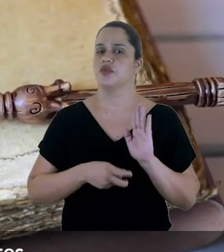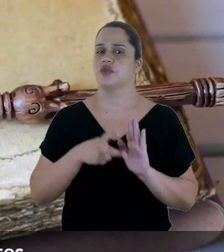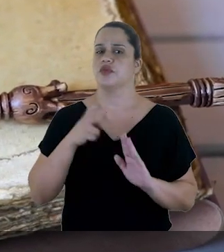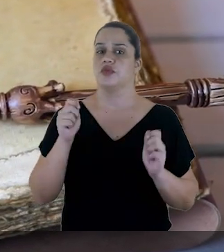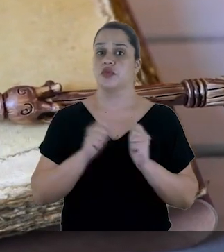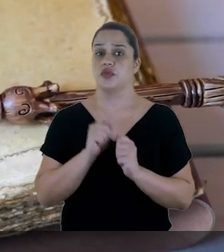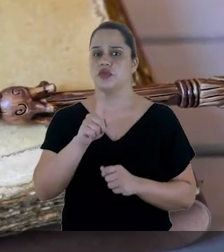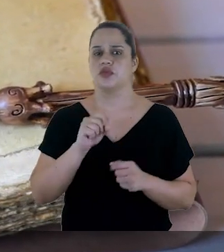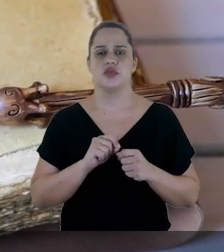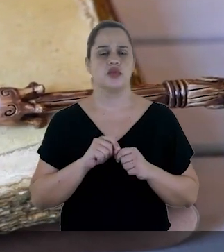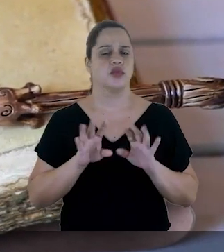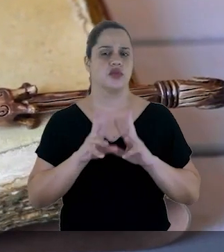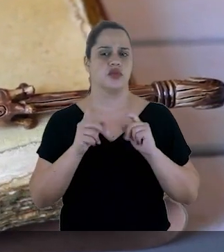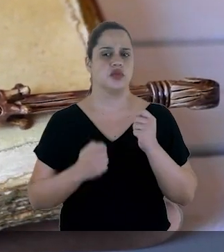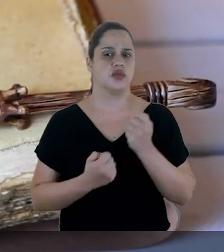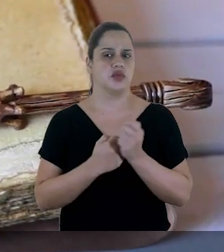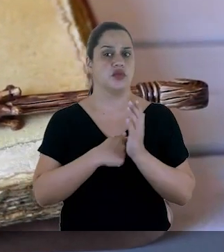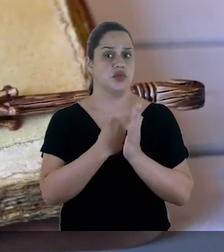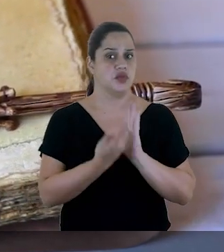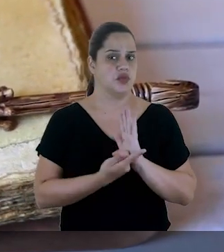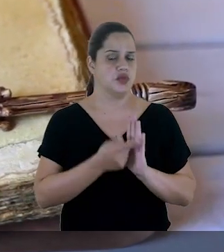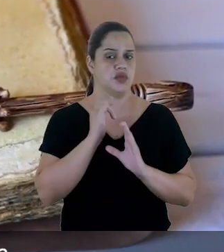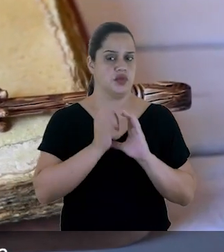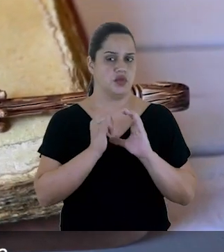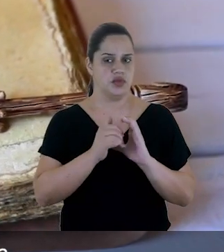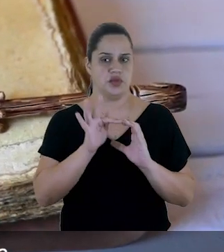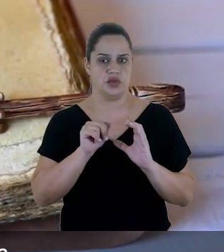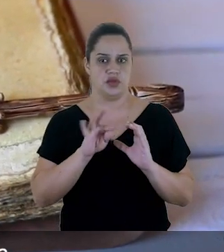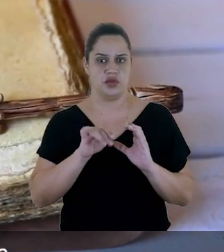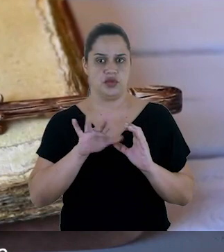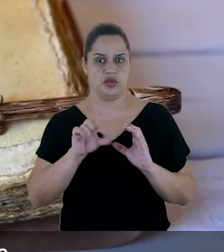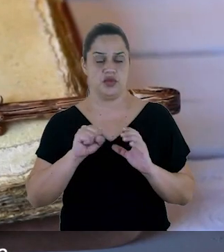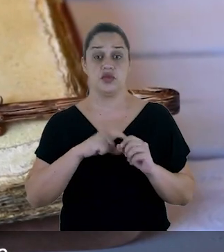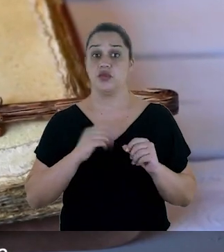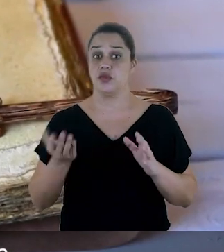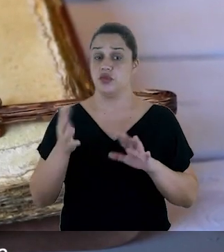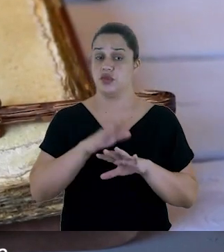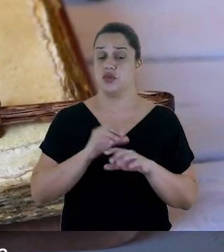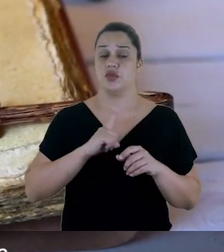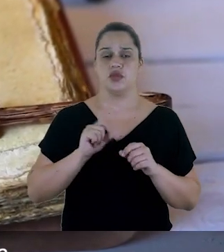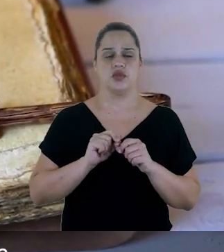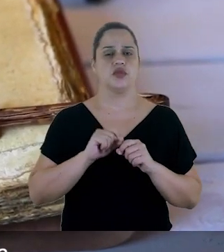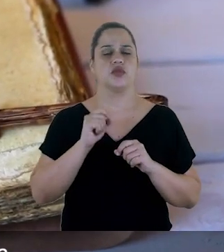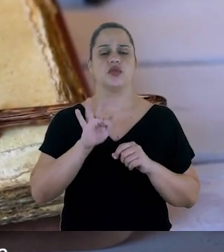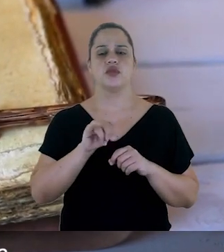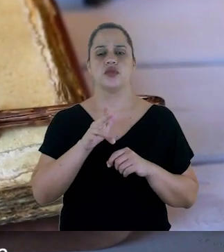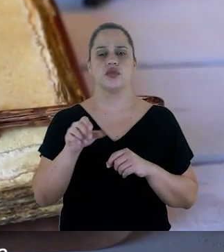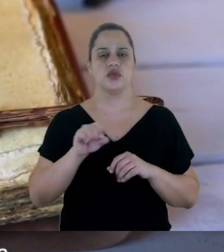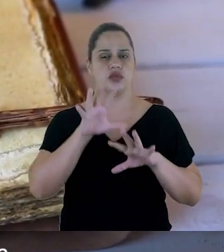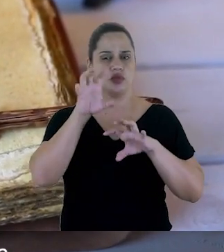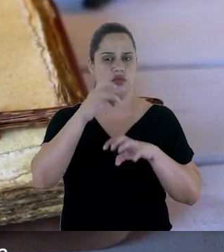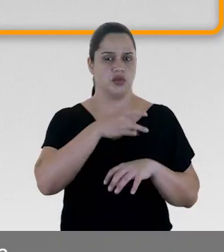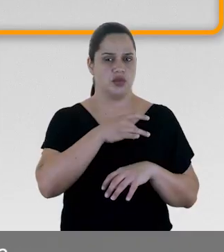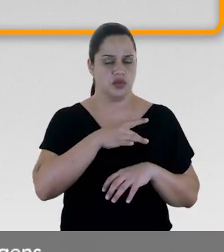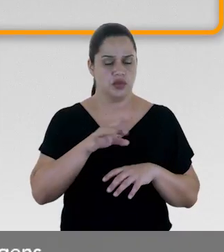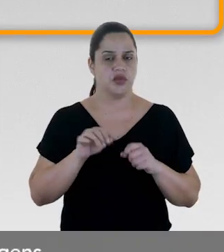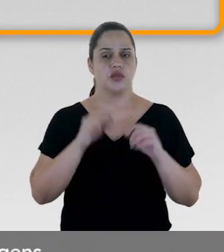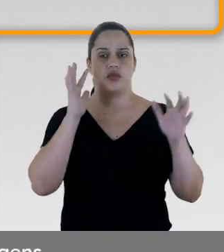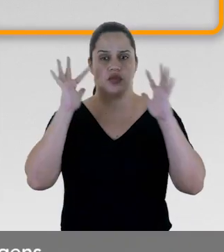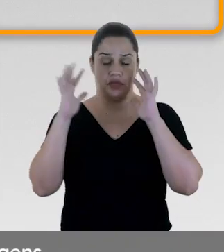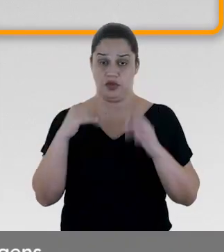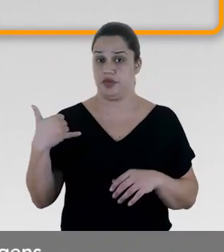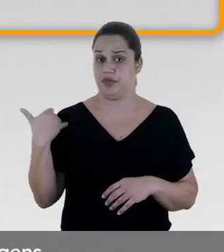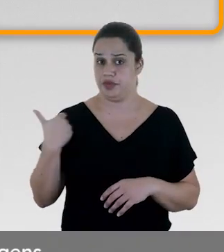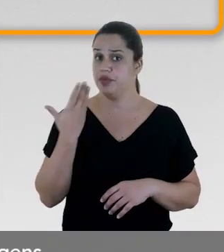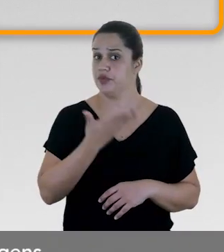estudantes os subgêneros do conto fantástico, que incluem ficção científica, terror e fantasia. Na